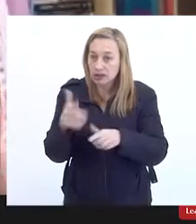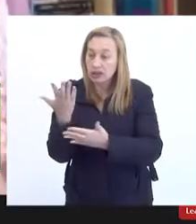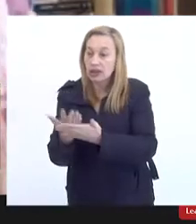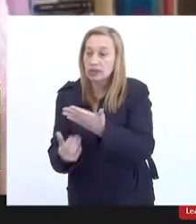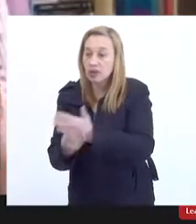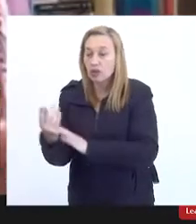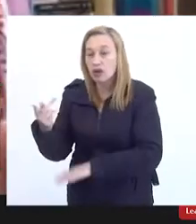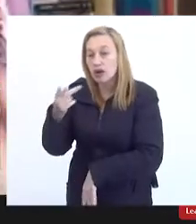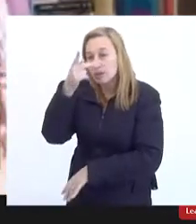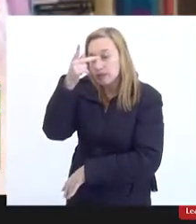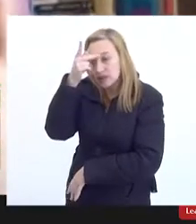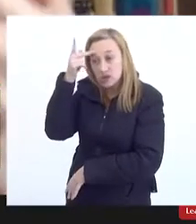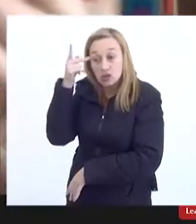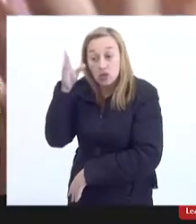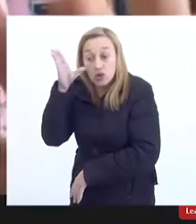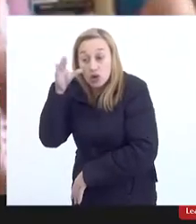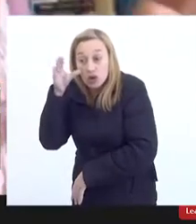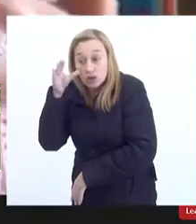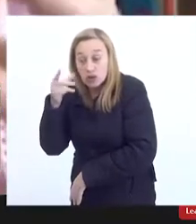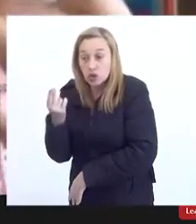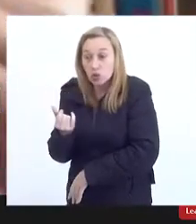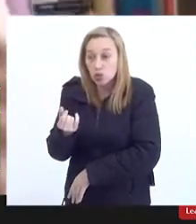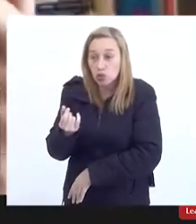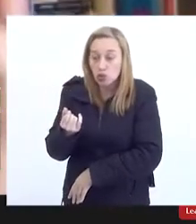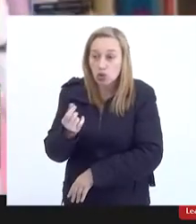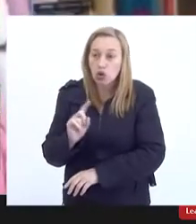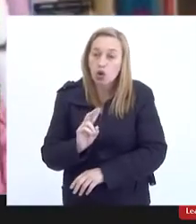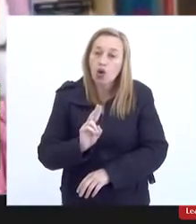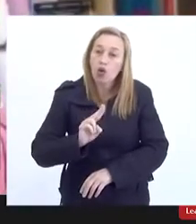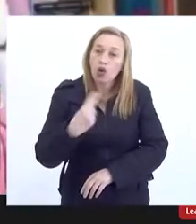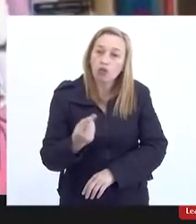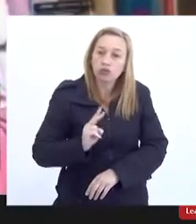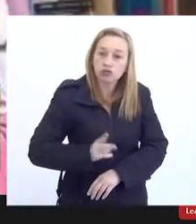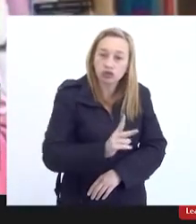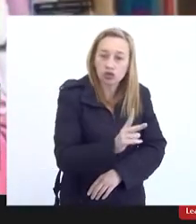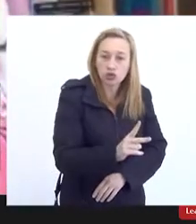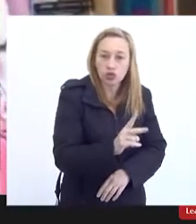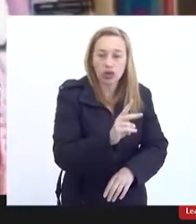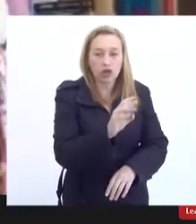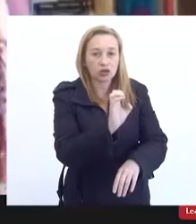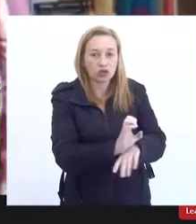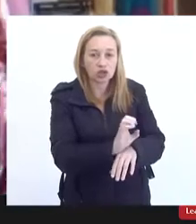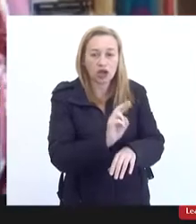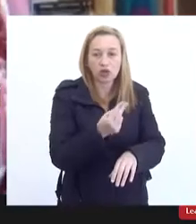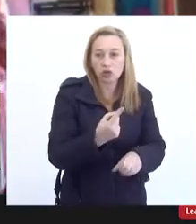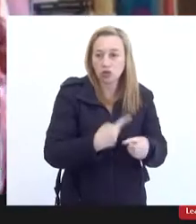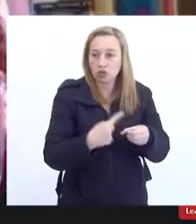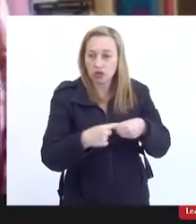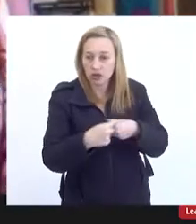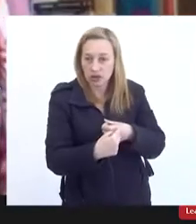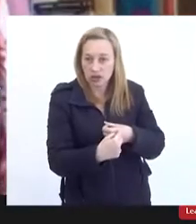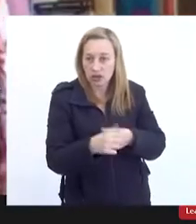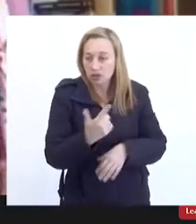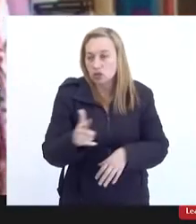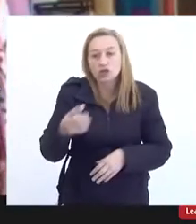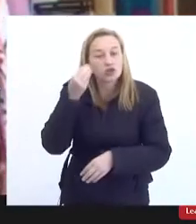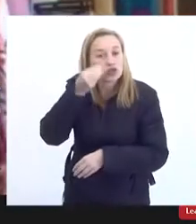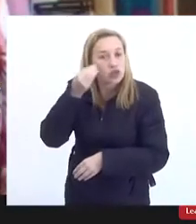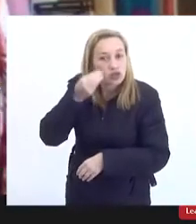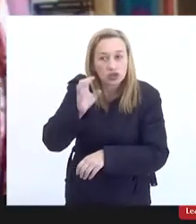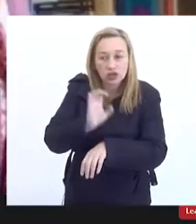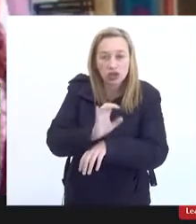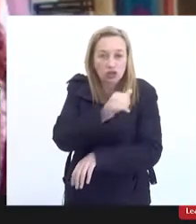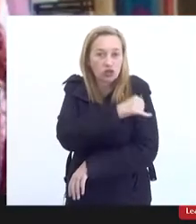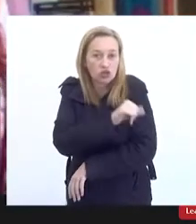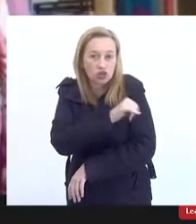estatizado, seja no nível estadual ou no nível municipal? Nós já temos experiências do estado do Rio de Janeiro de